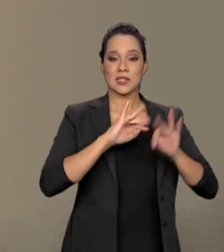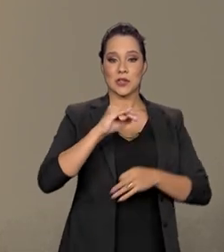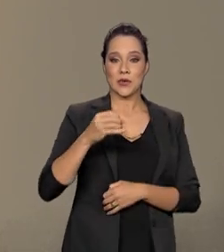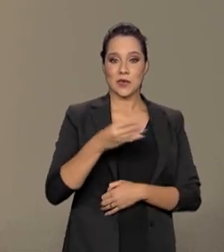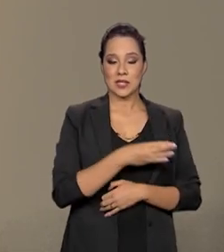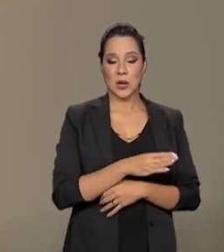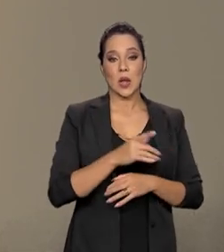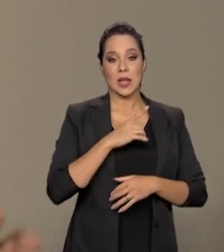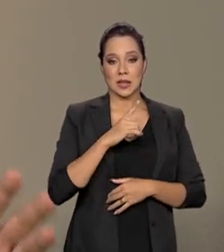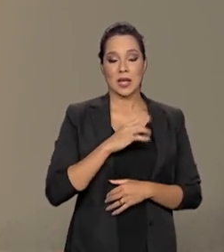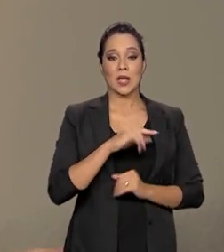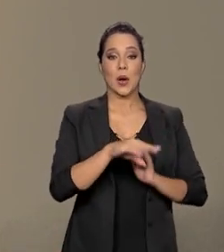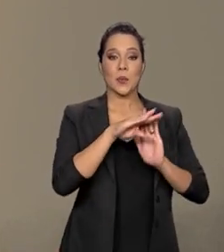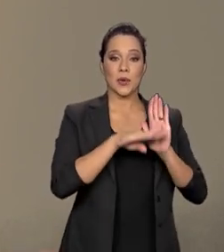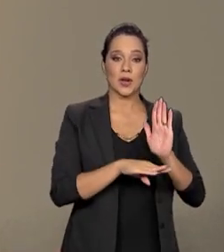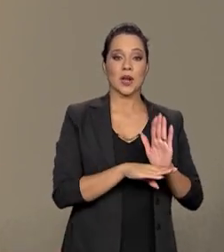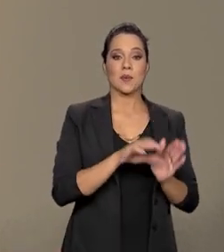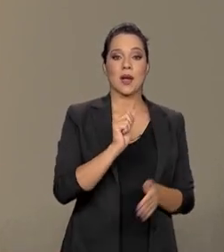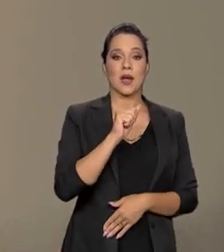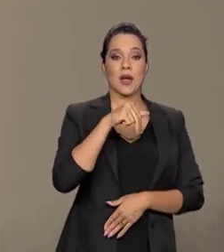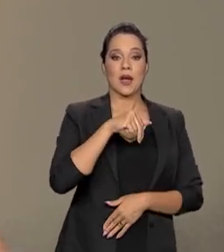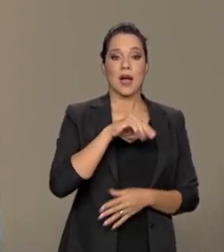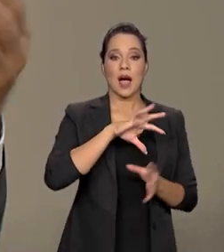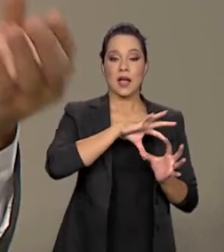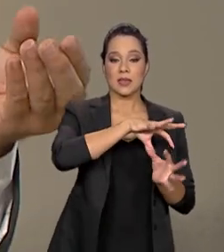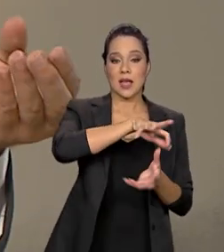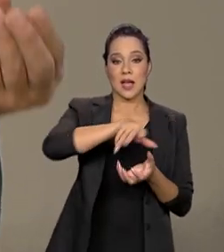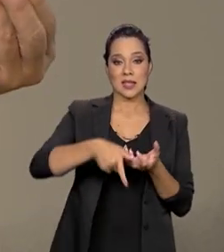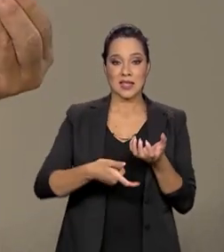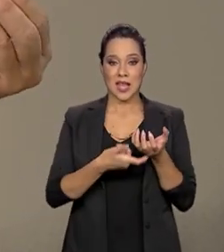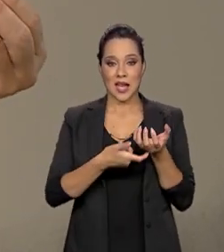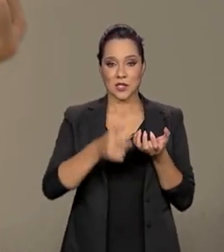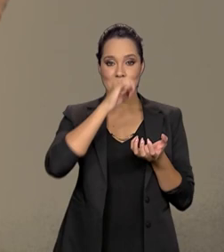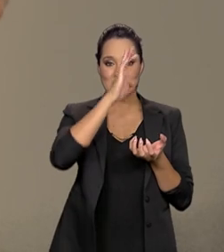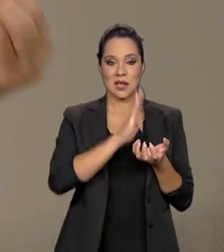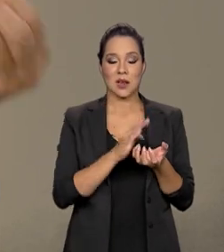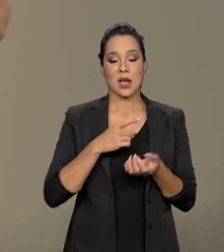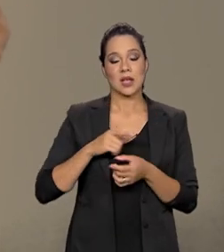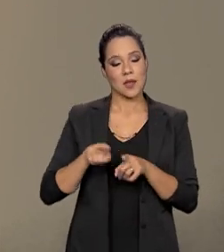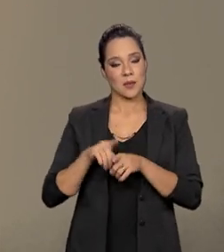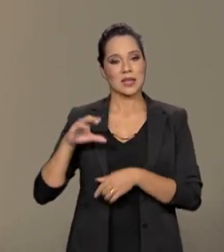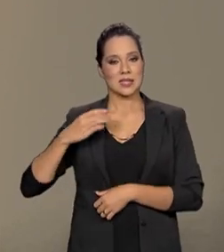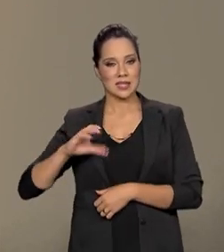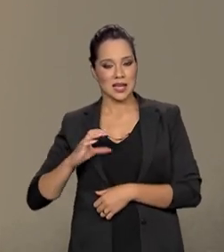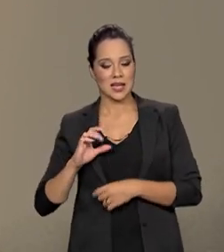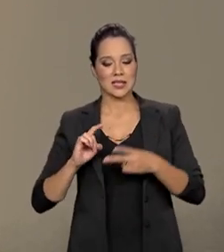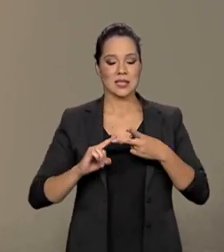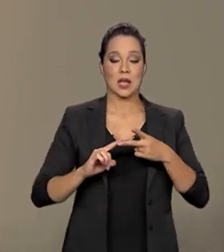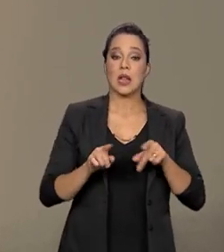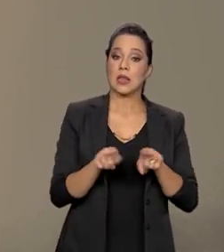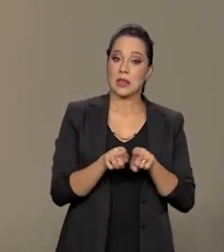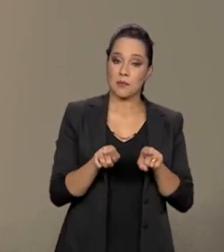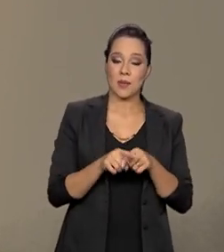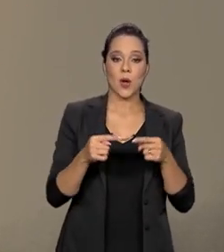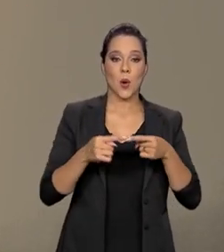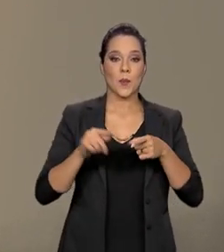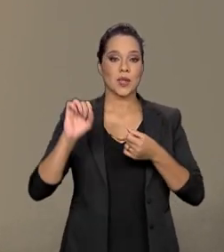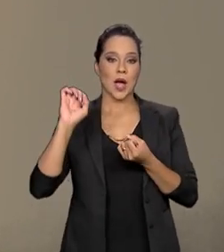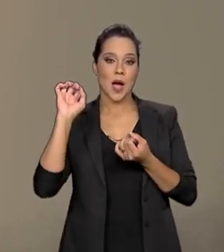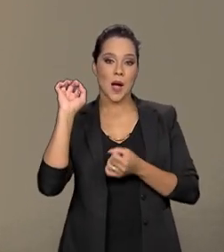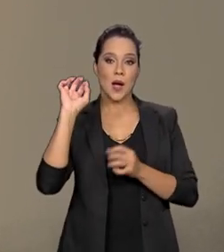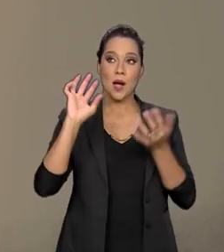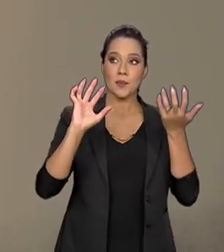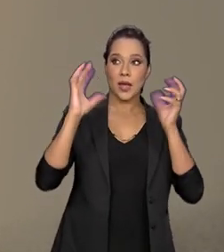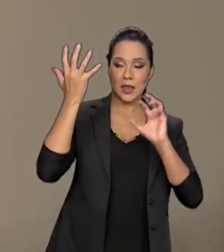Inovações faz parte, que é o Programa Antártico Brasileiro, que também envolve ciência e também envolve a questão ambiental, a